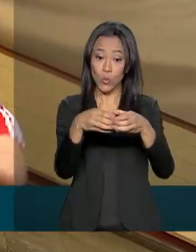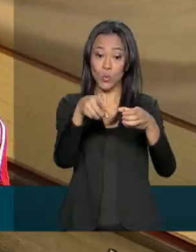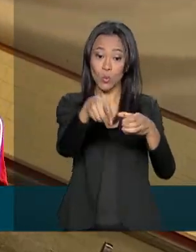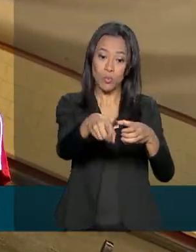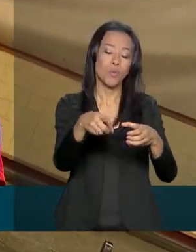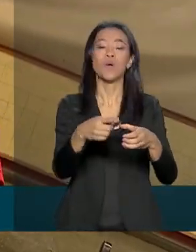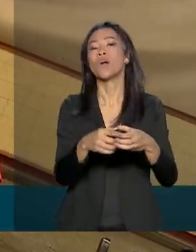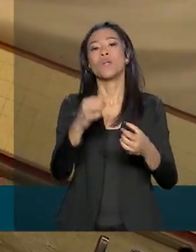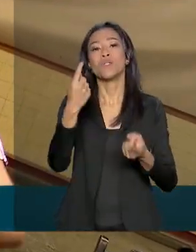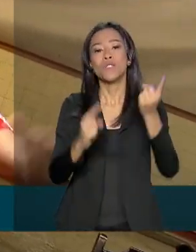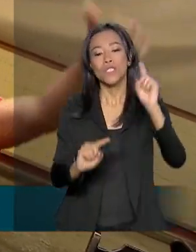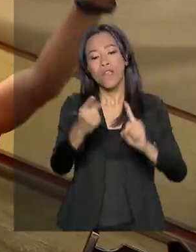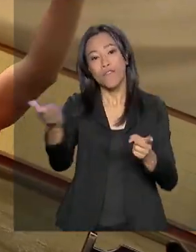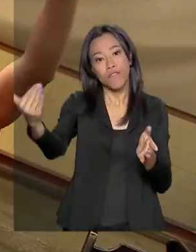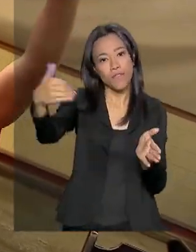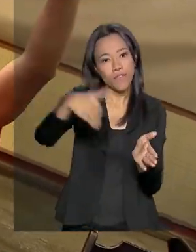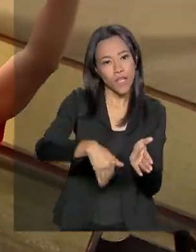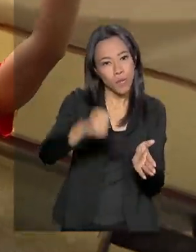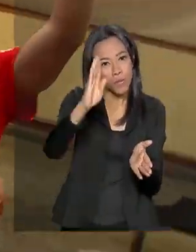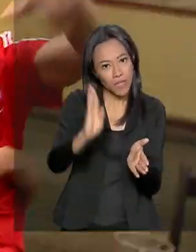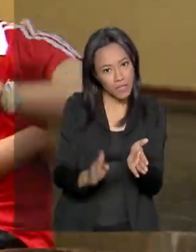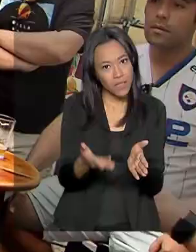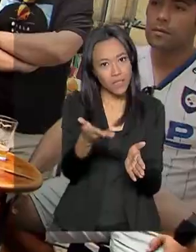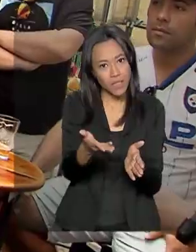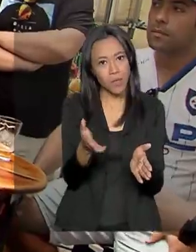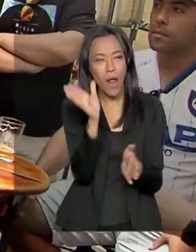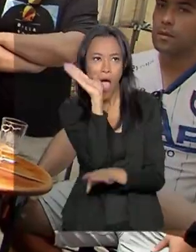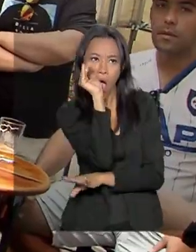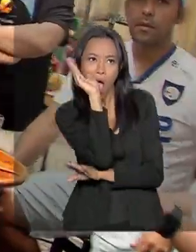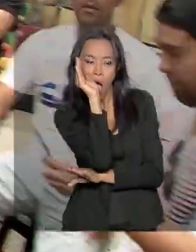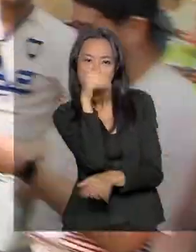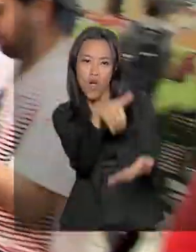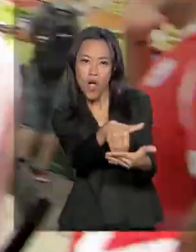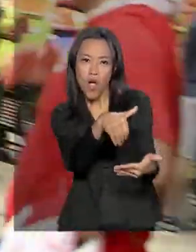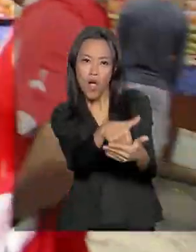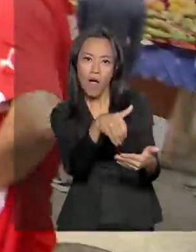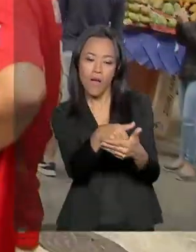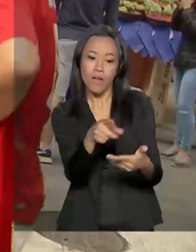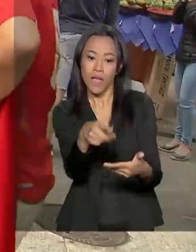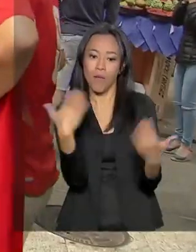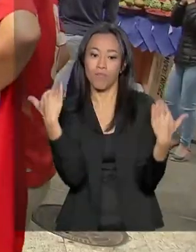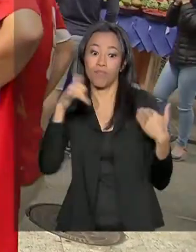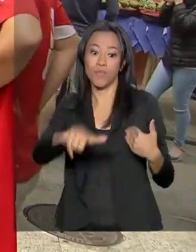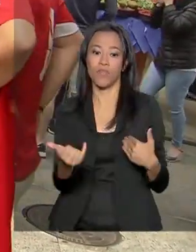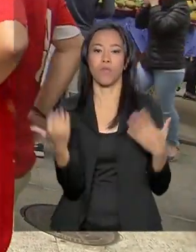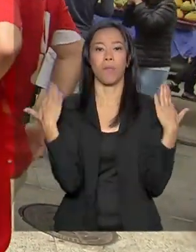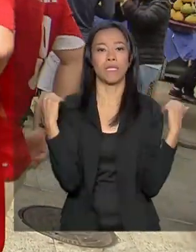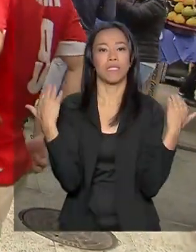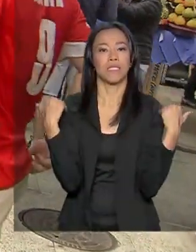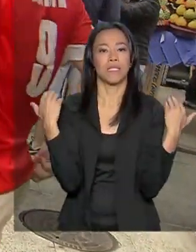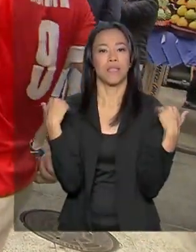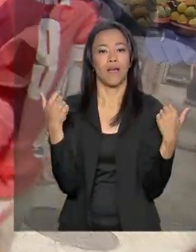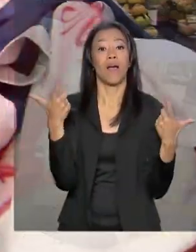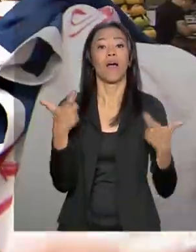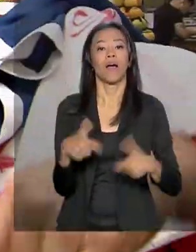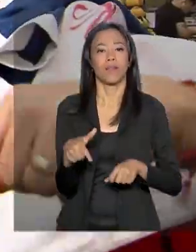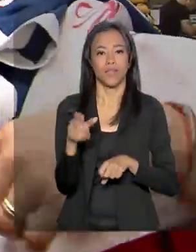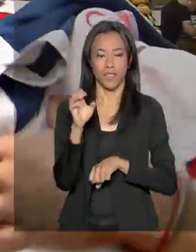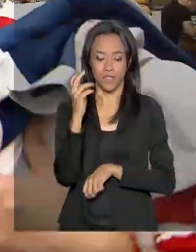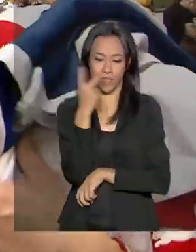veio ao Brasil para ver os jogos da Copa América e aproveitou para passear no mercado municipal de São Paulo.